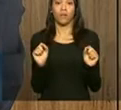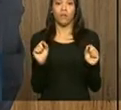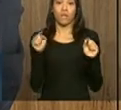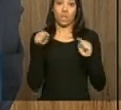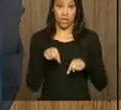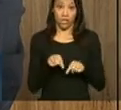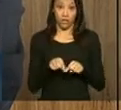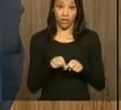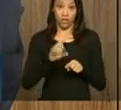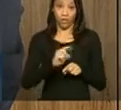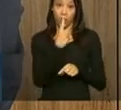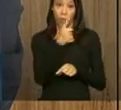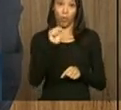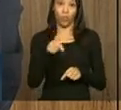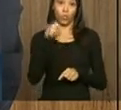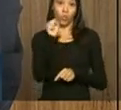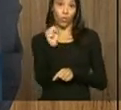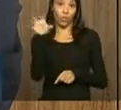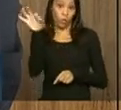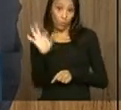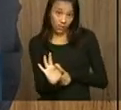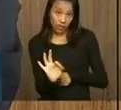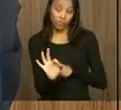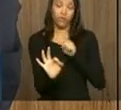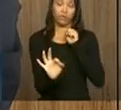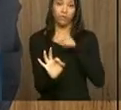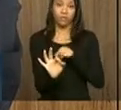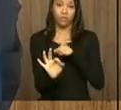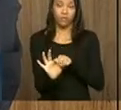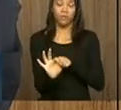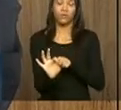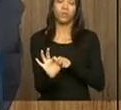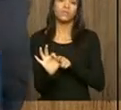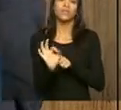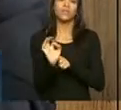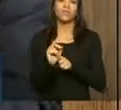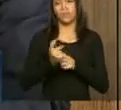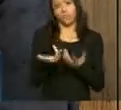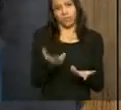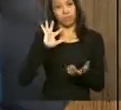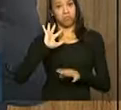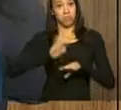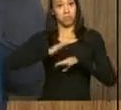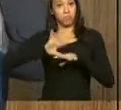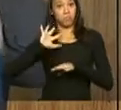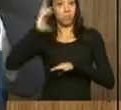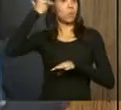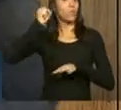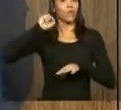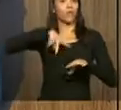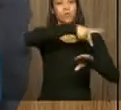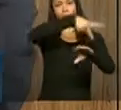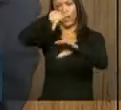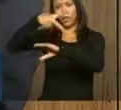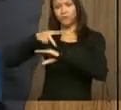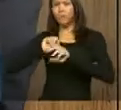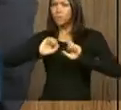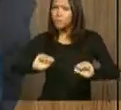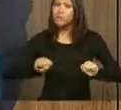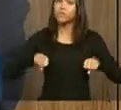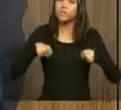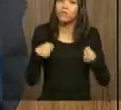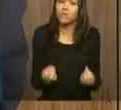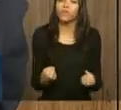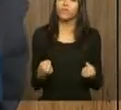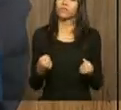momento estava em 1,8 pontos percentuais. E os países então decidiram fazer um esforço adicional de apresentação de